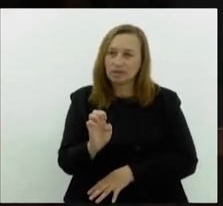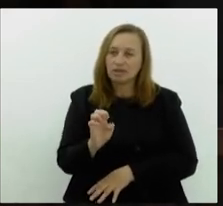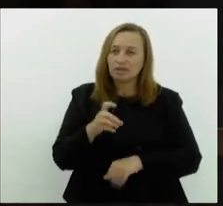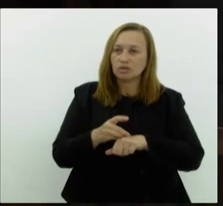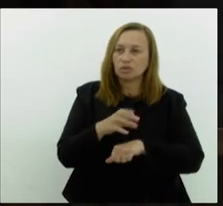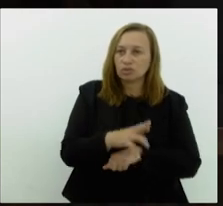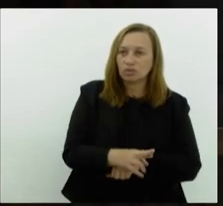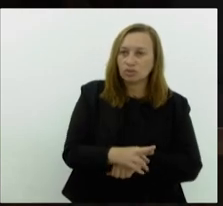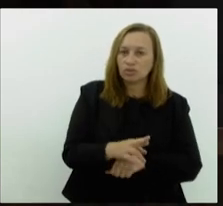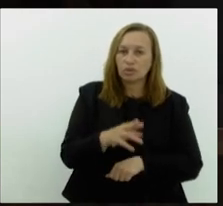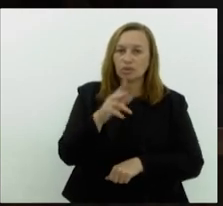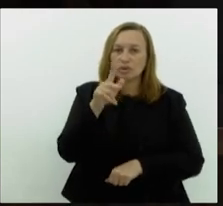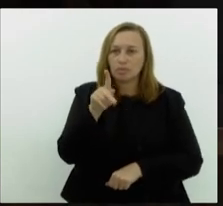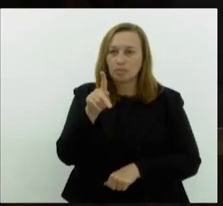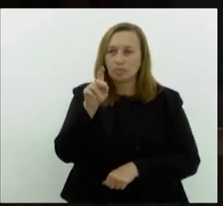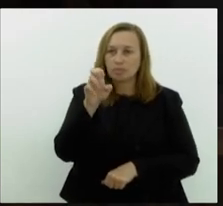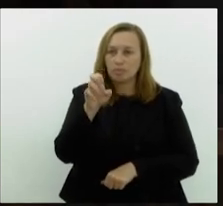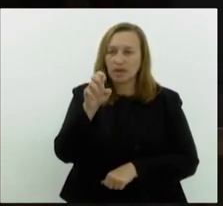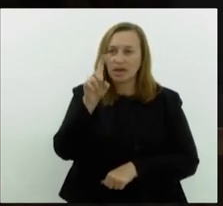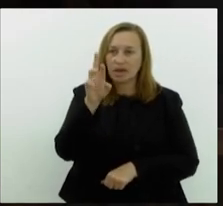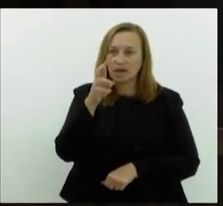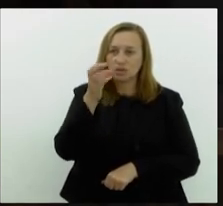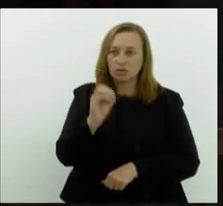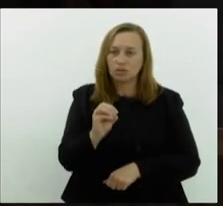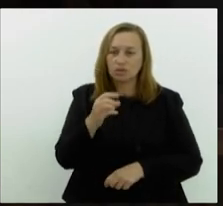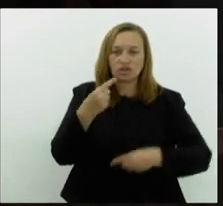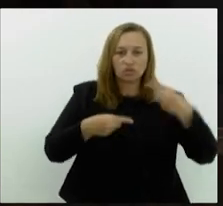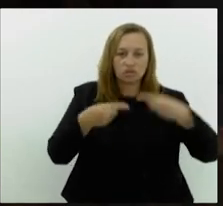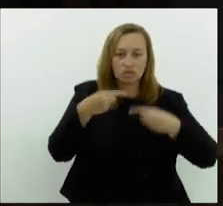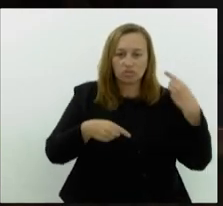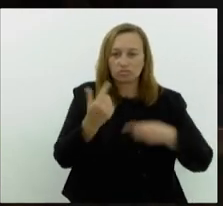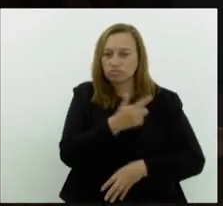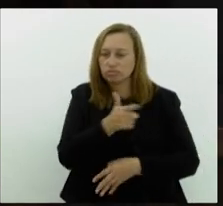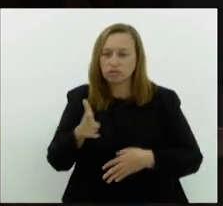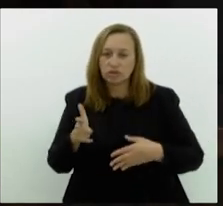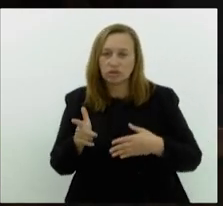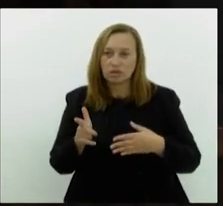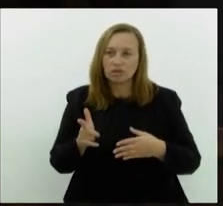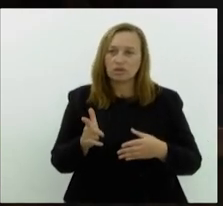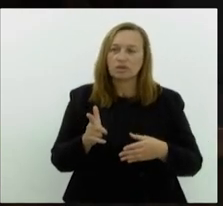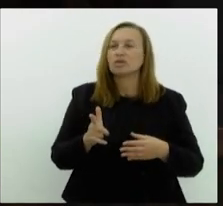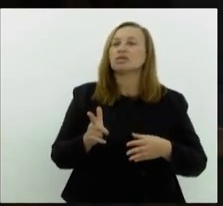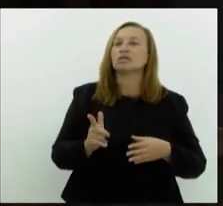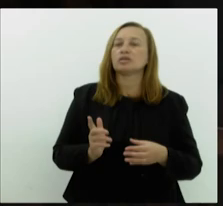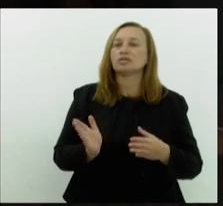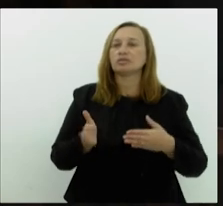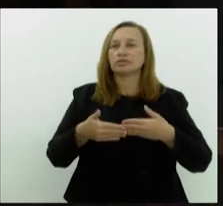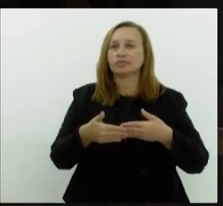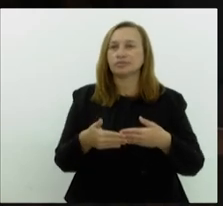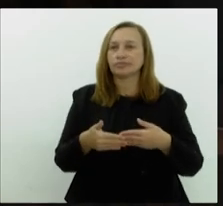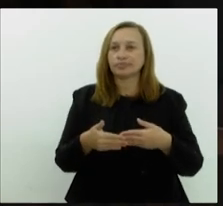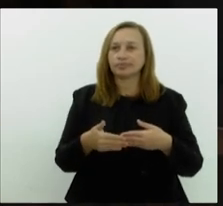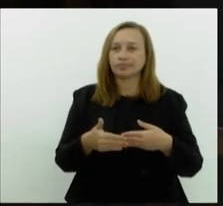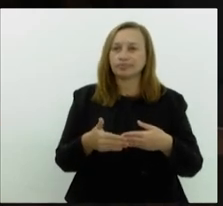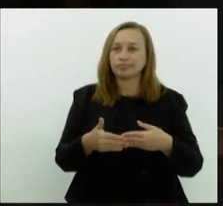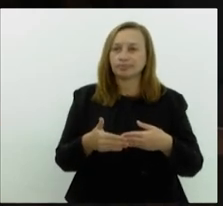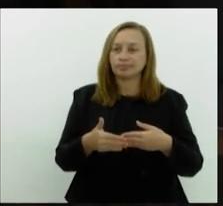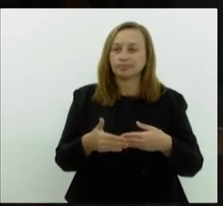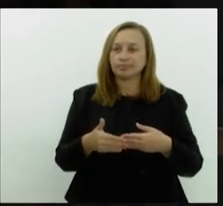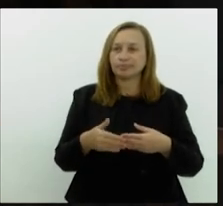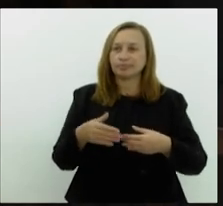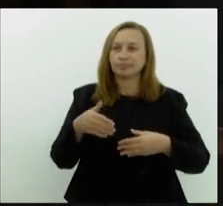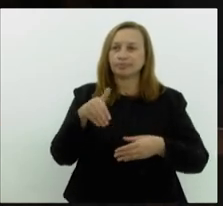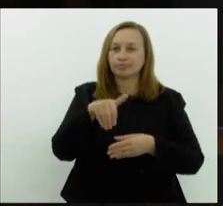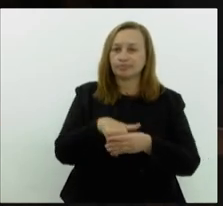doutor Pedro Ricardo. Em discussão, não havendo com o que ele discutir, encerrado a discussão, em